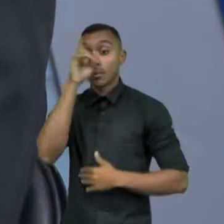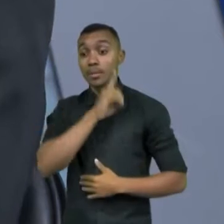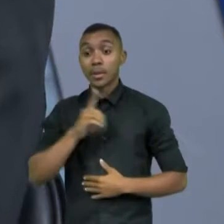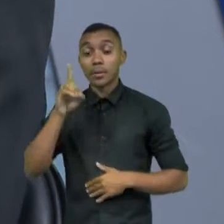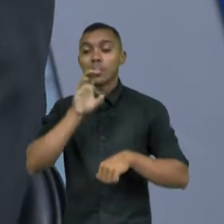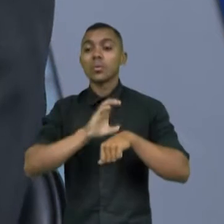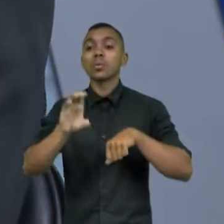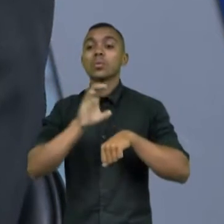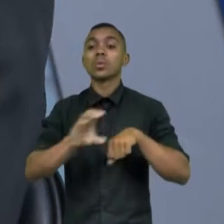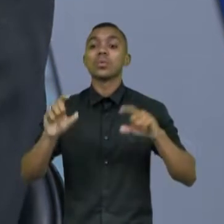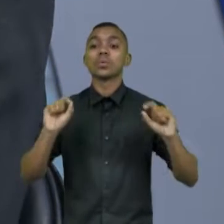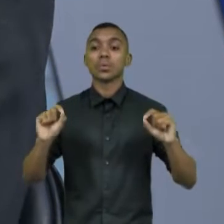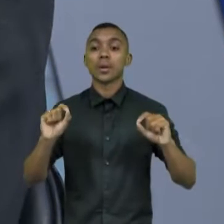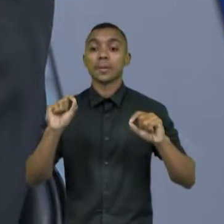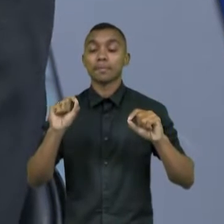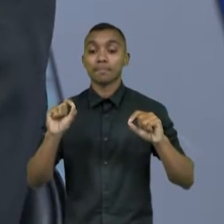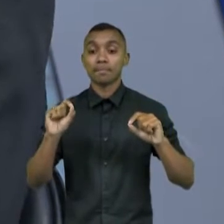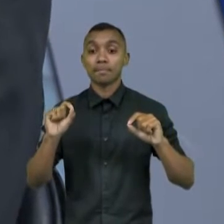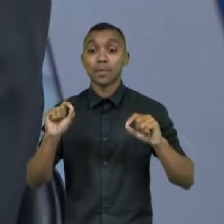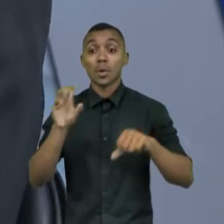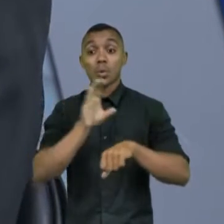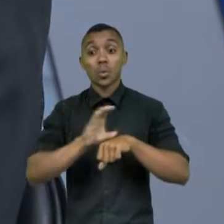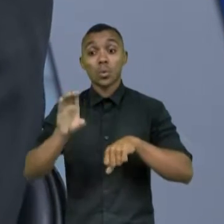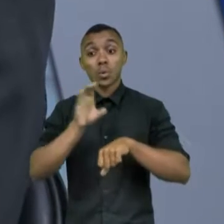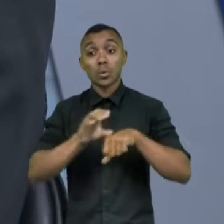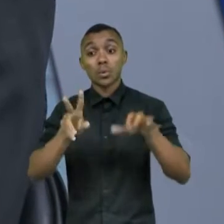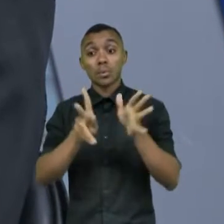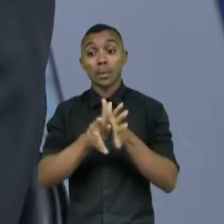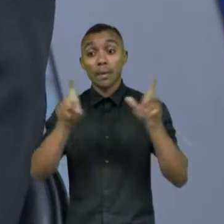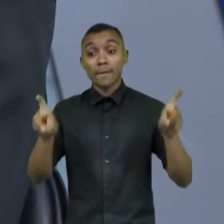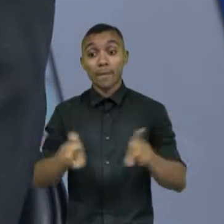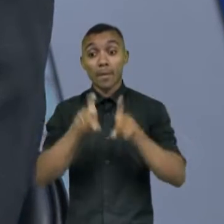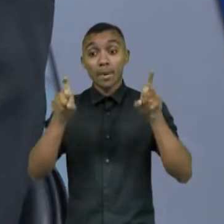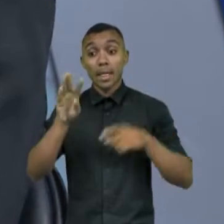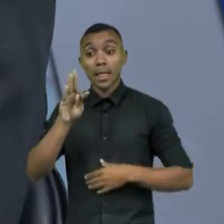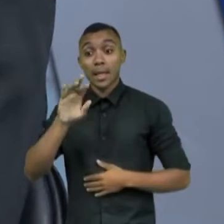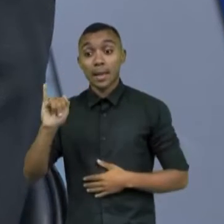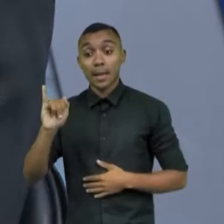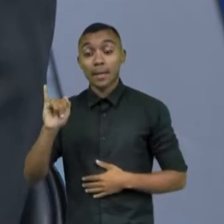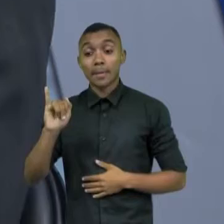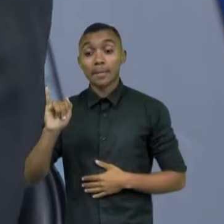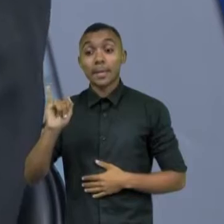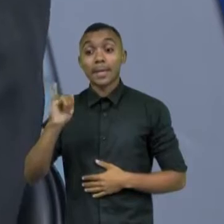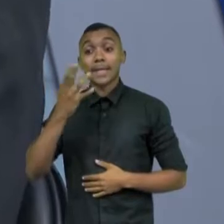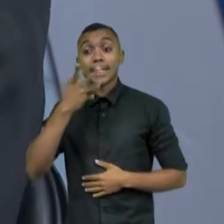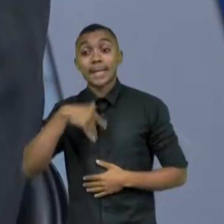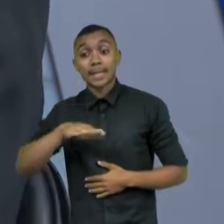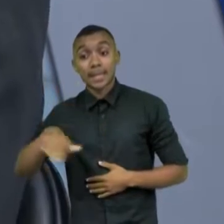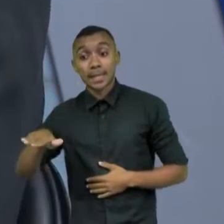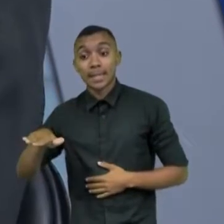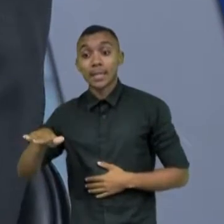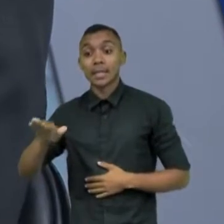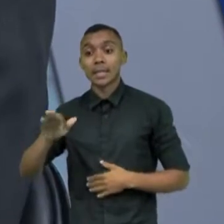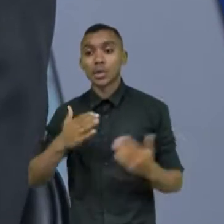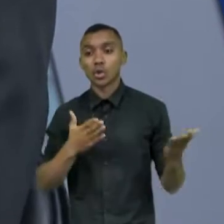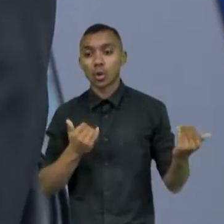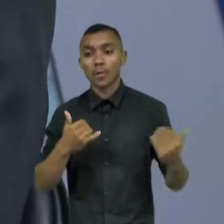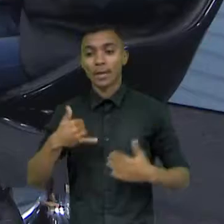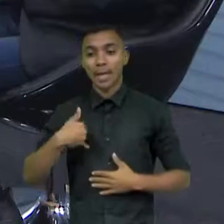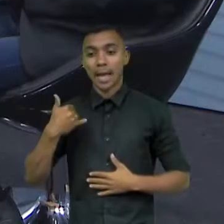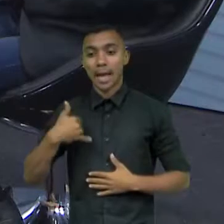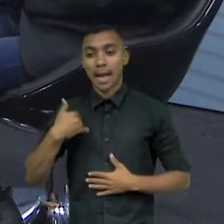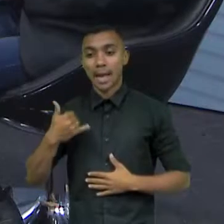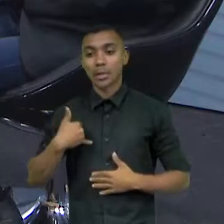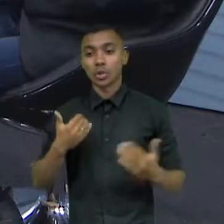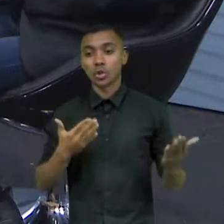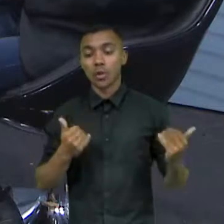de iniciação em TI para meninos egressos da escola pública com certificação da